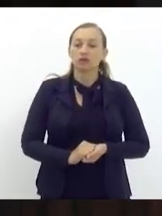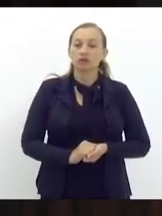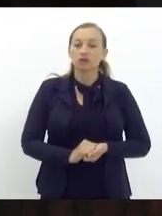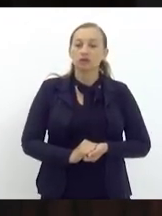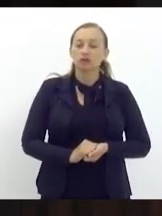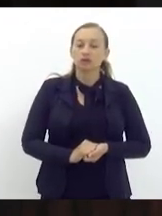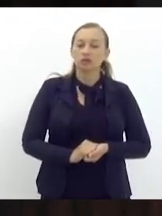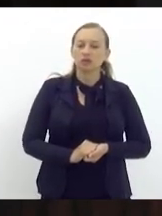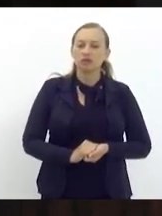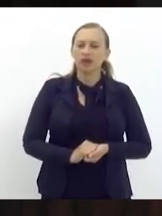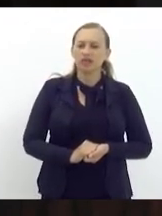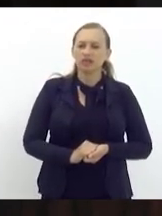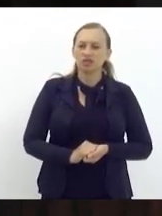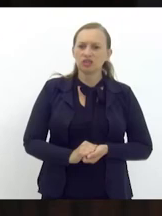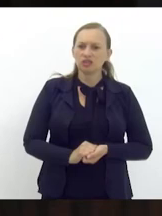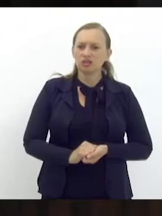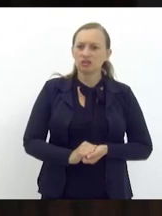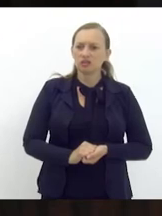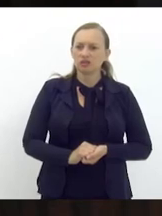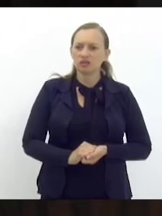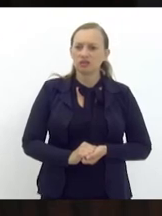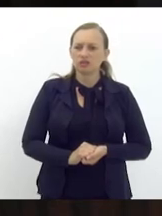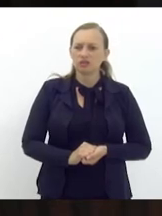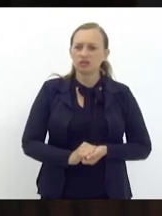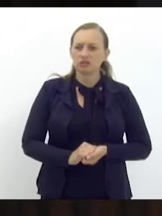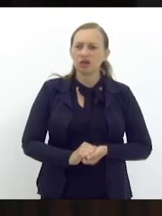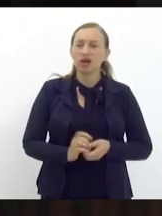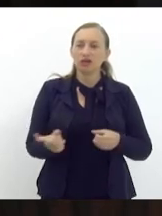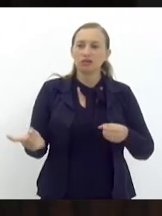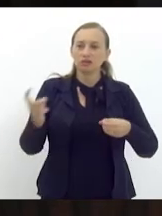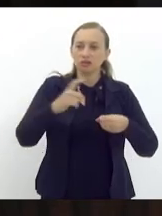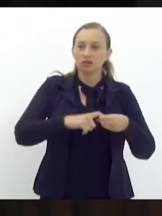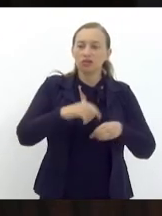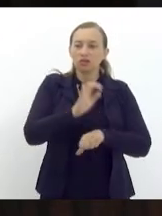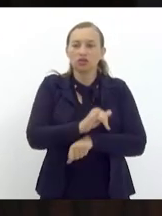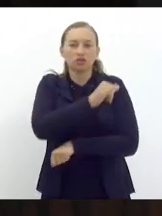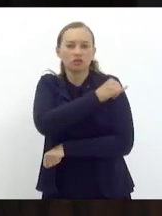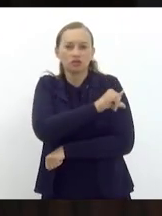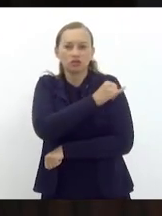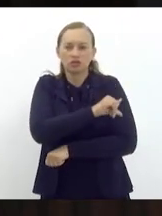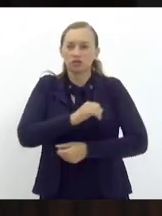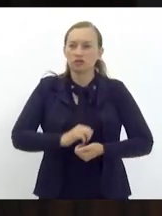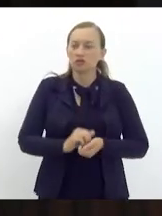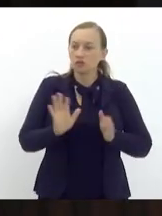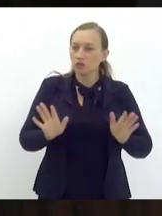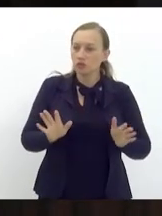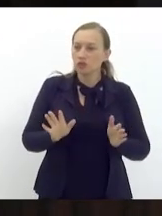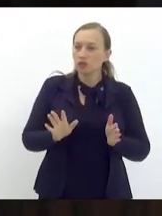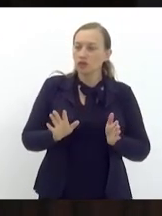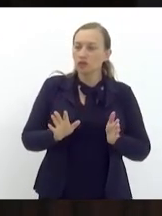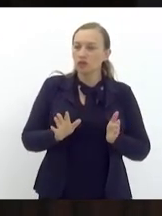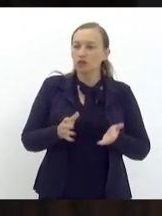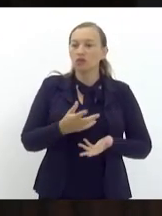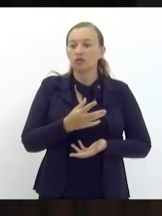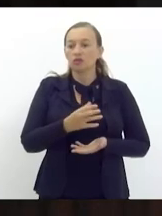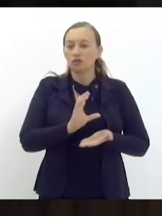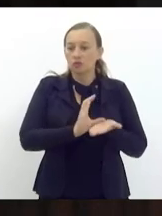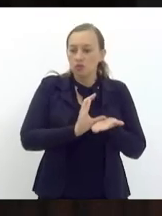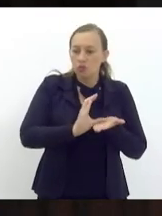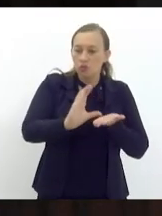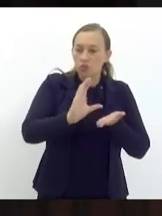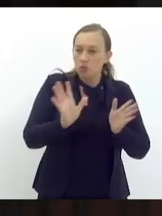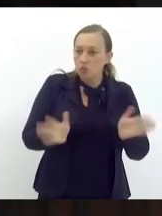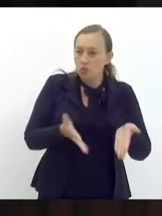do Rio de Janeiro, veda o Estado do Rio de Janeiro conceder incentivos fiscais, ou